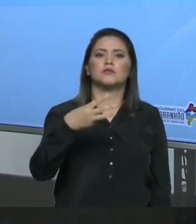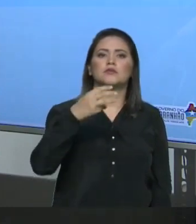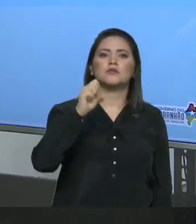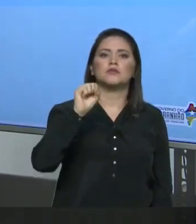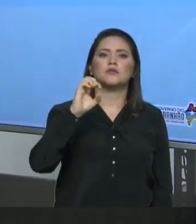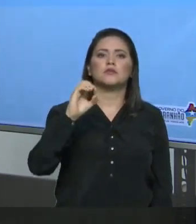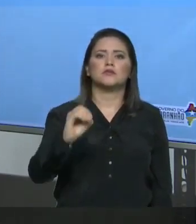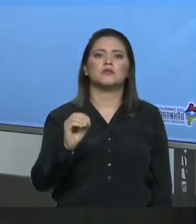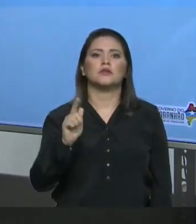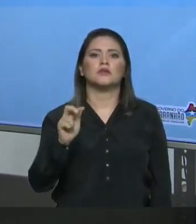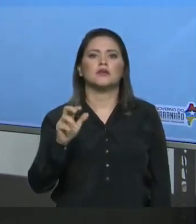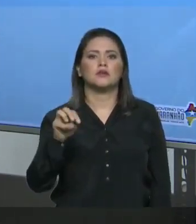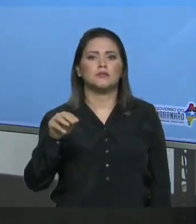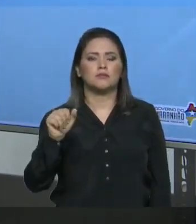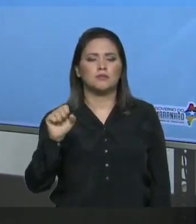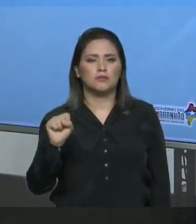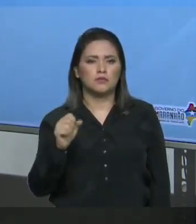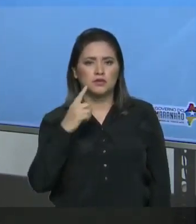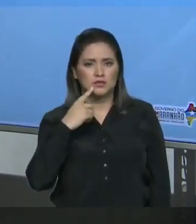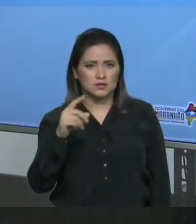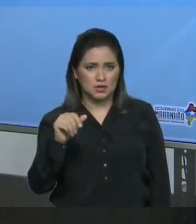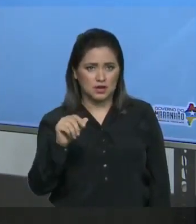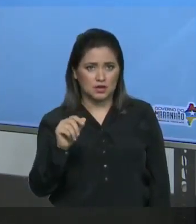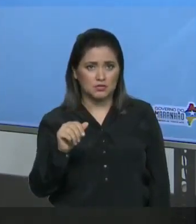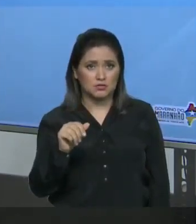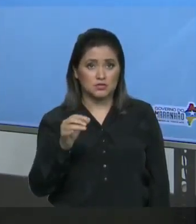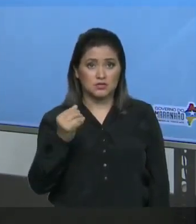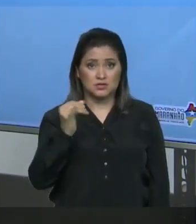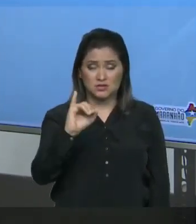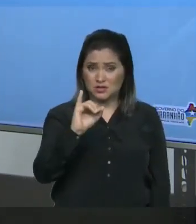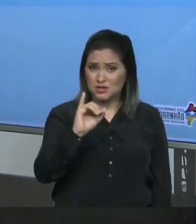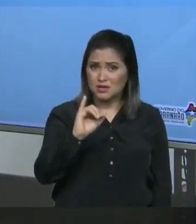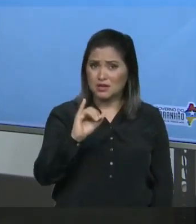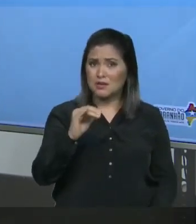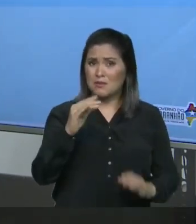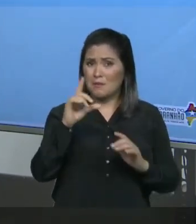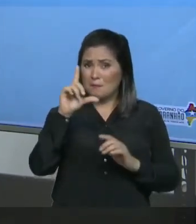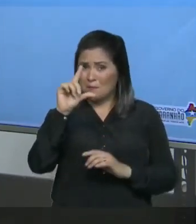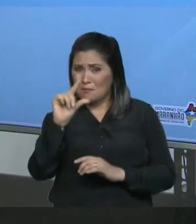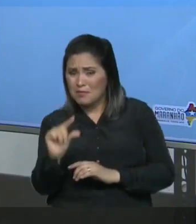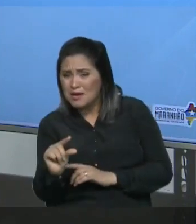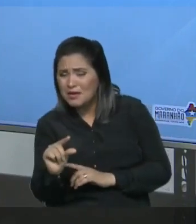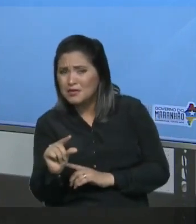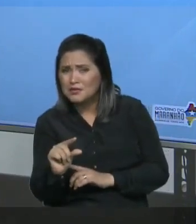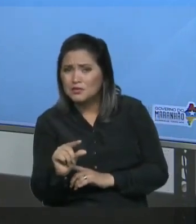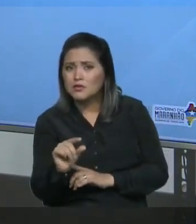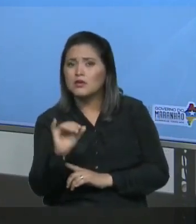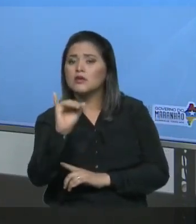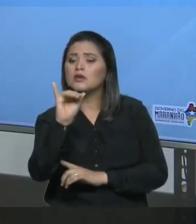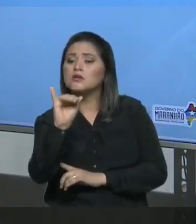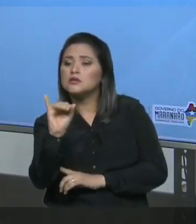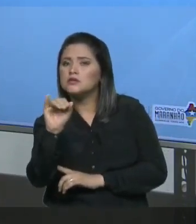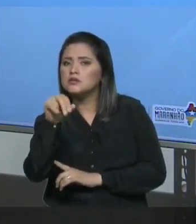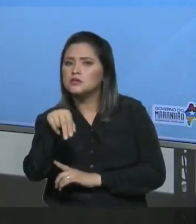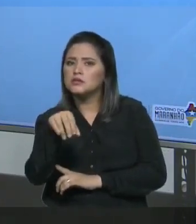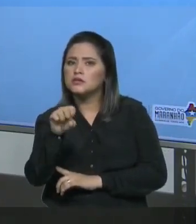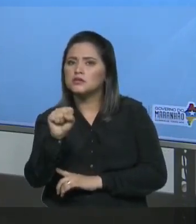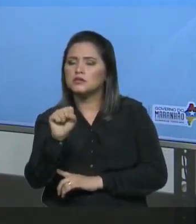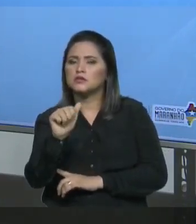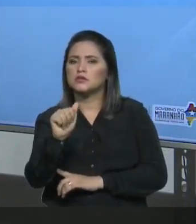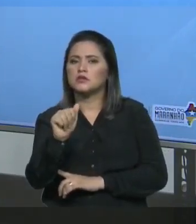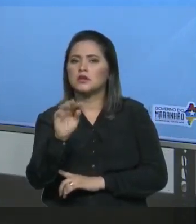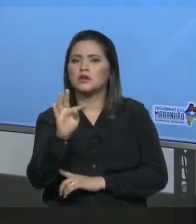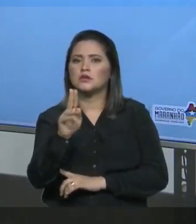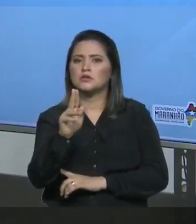Se eu colocar Menos do que isso A solução Será insaturada Se eu colocar Exatamente esta massa A solução